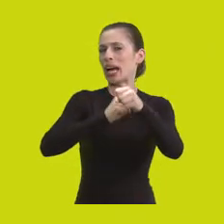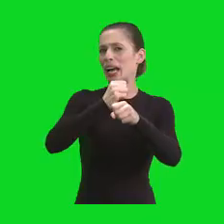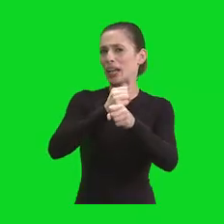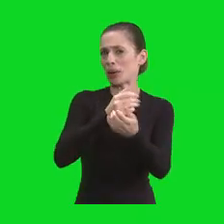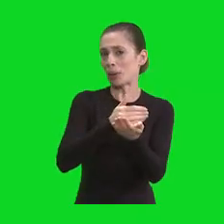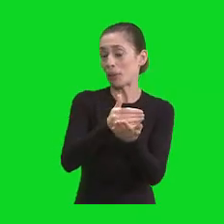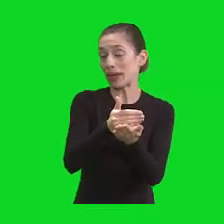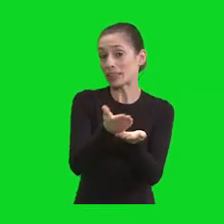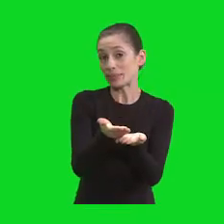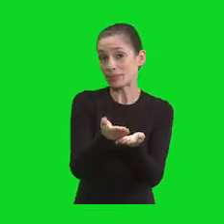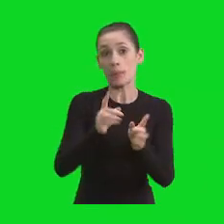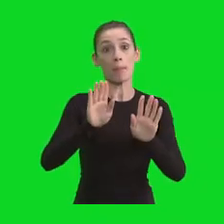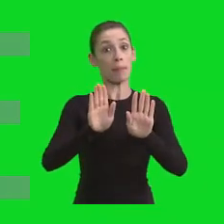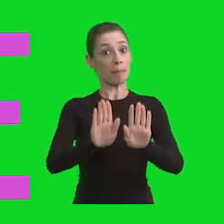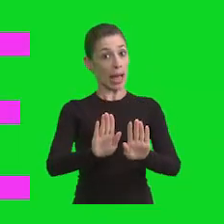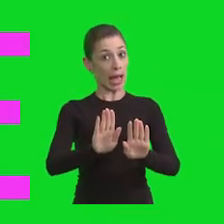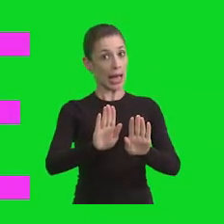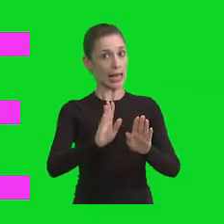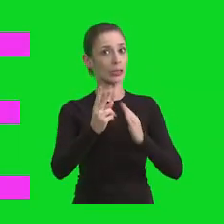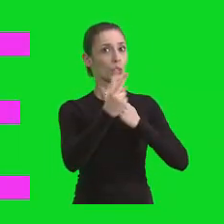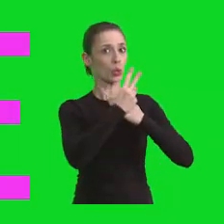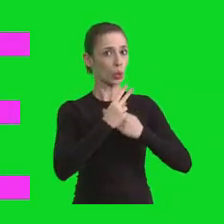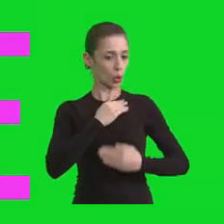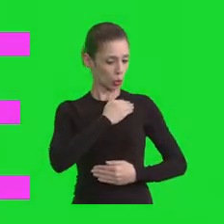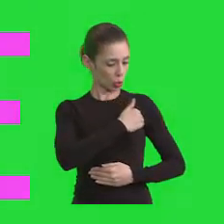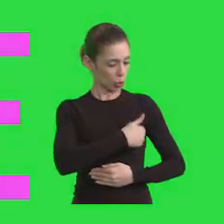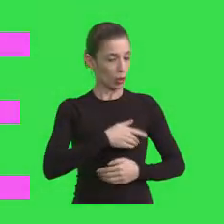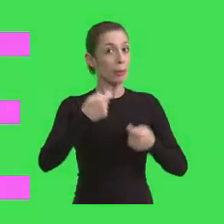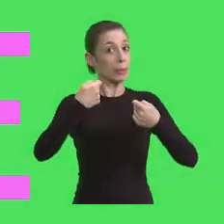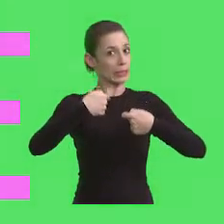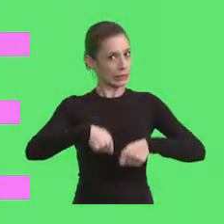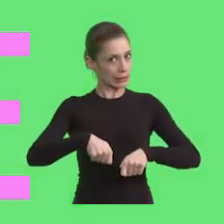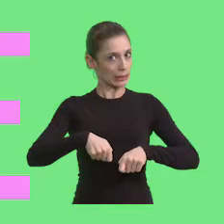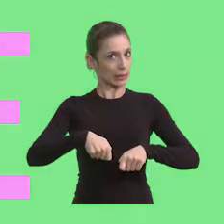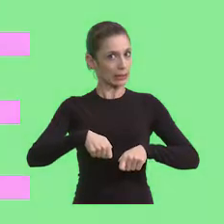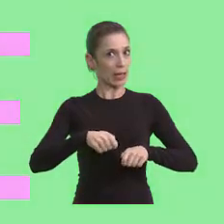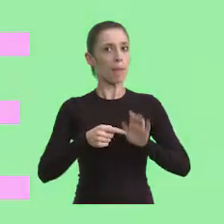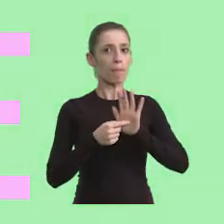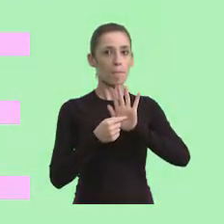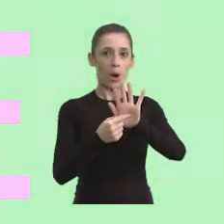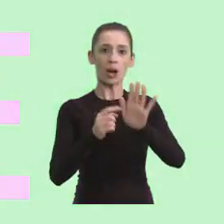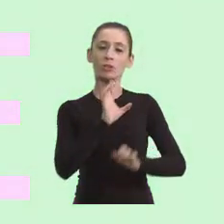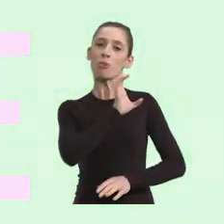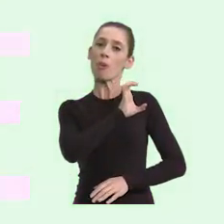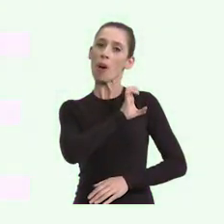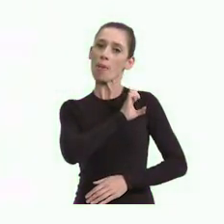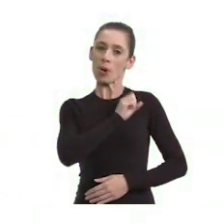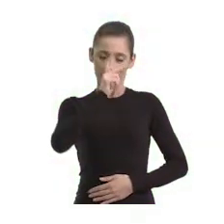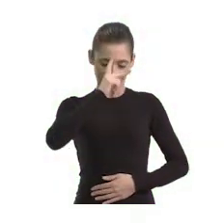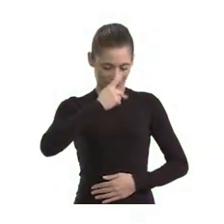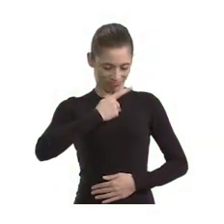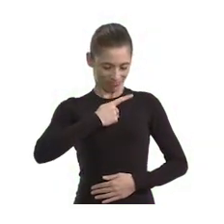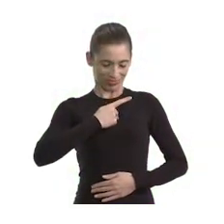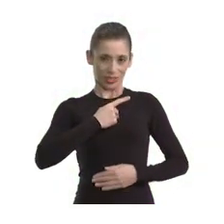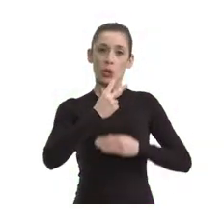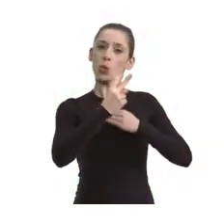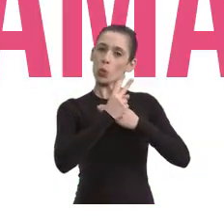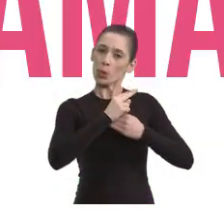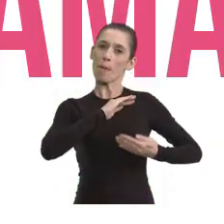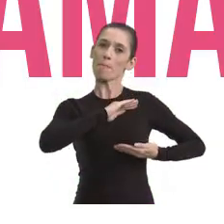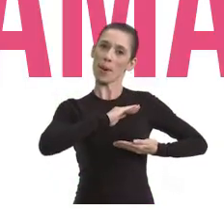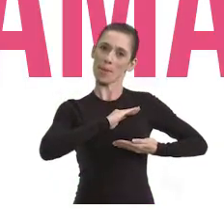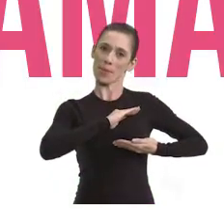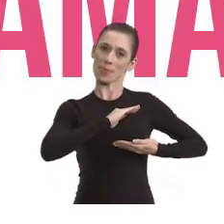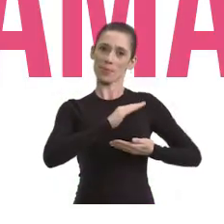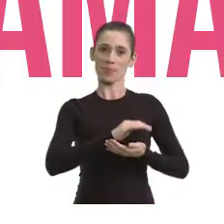ano, mas o autoexame não pode. Comece o ano mostrando seu amor por você mesma. Cuide de sua